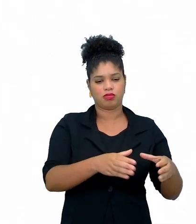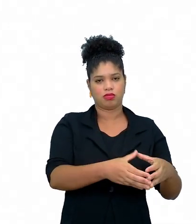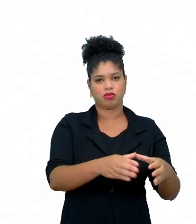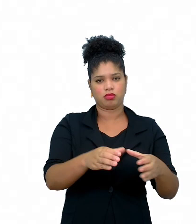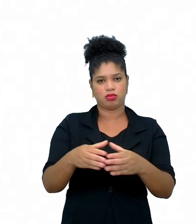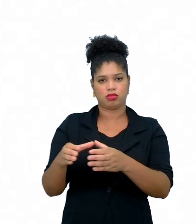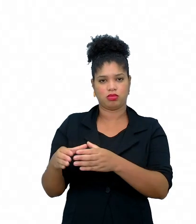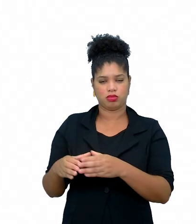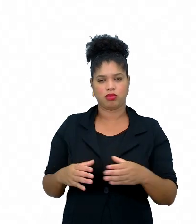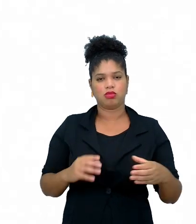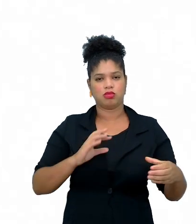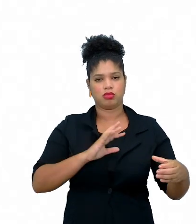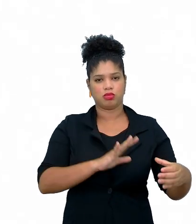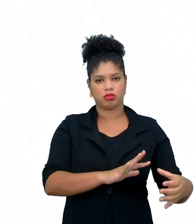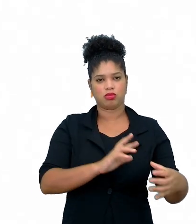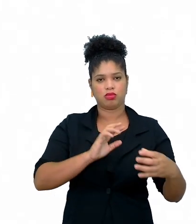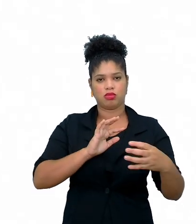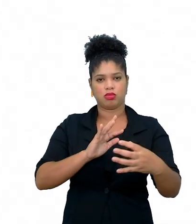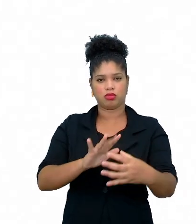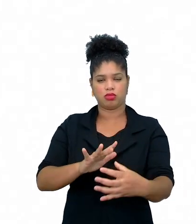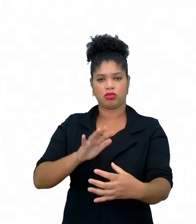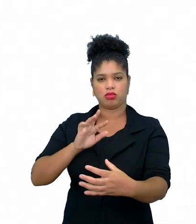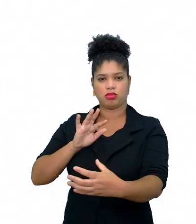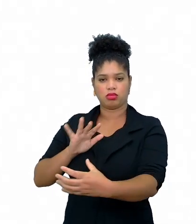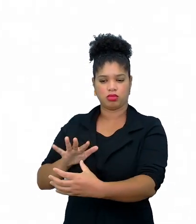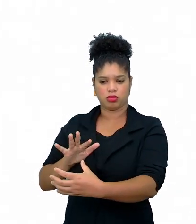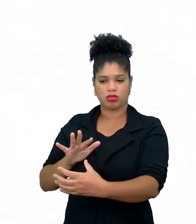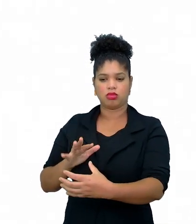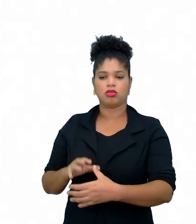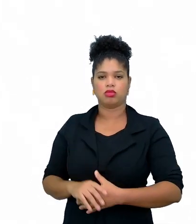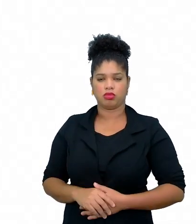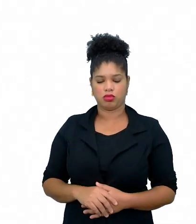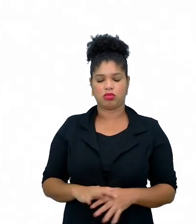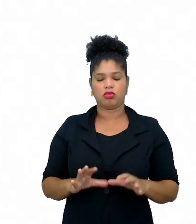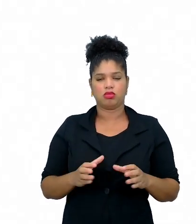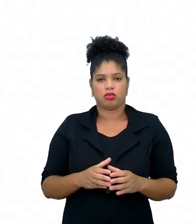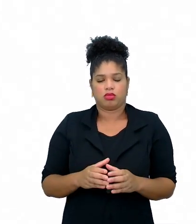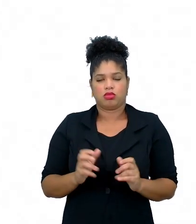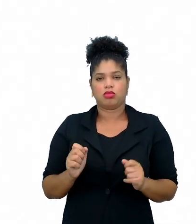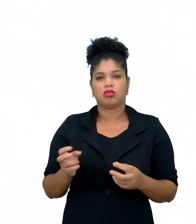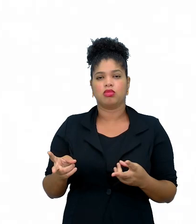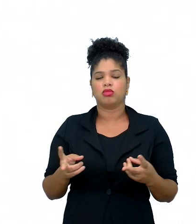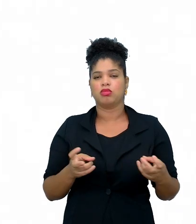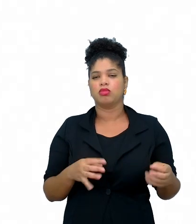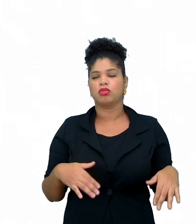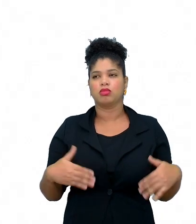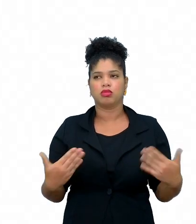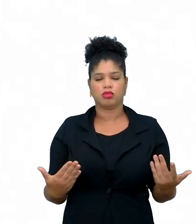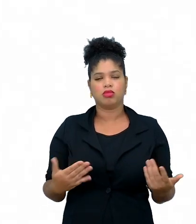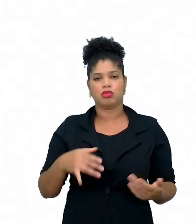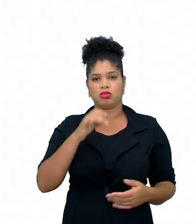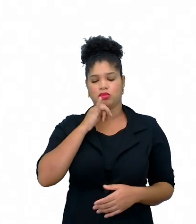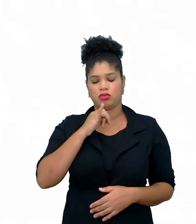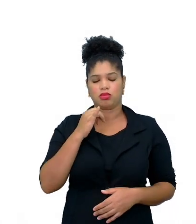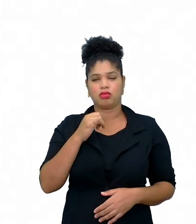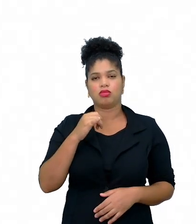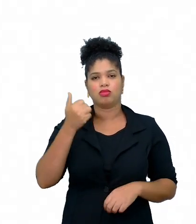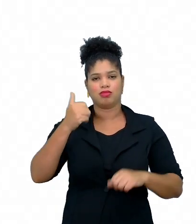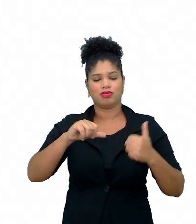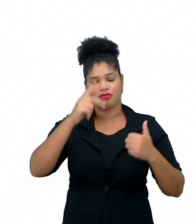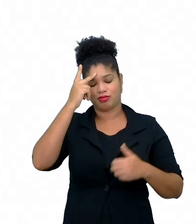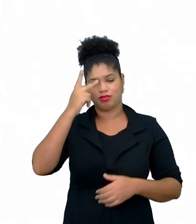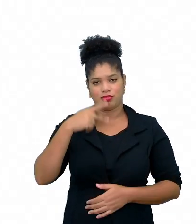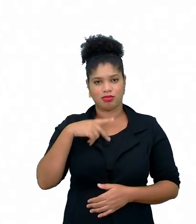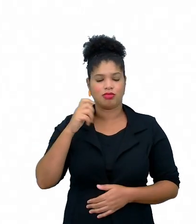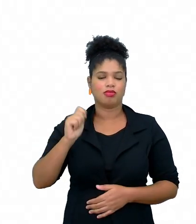Avaliação, ele vai observar tanto aspectos positivos quanto negativos, e numa autoavaliação, né,